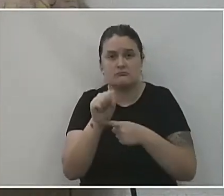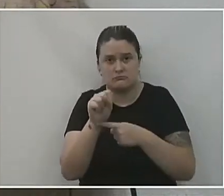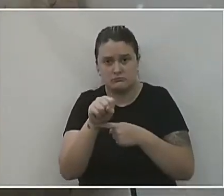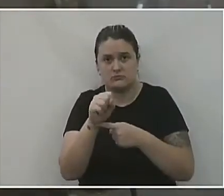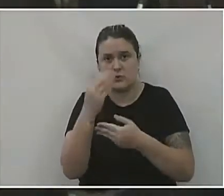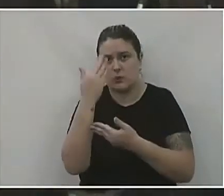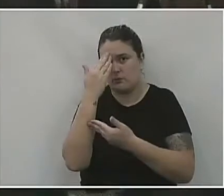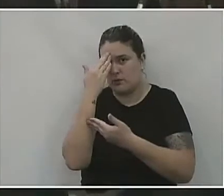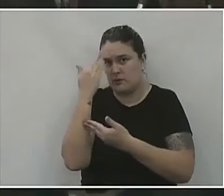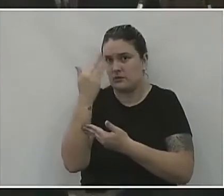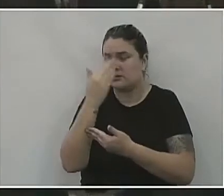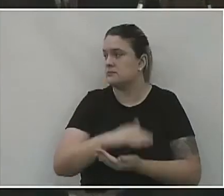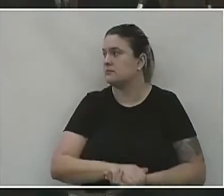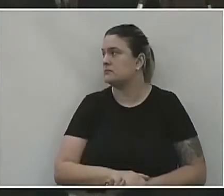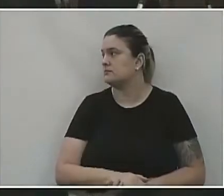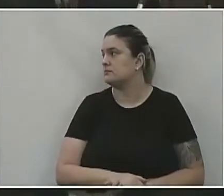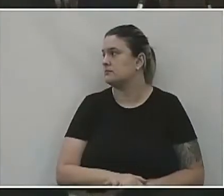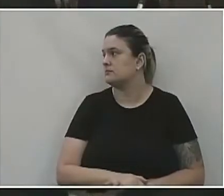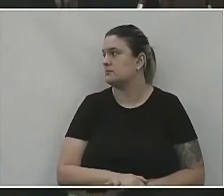Obrigada. De nada.